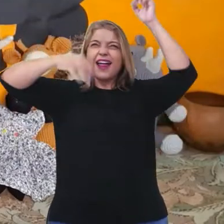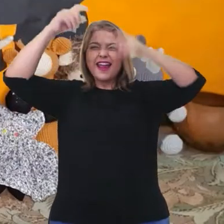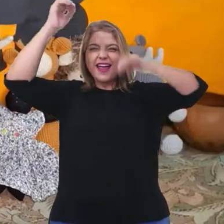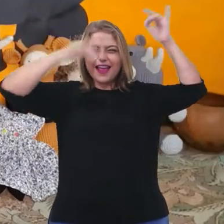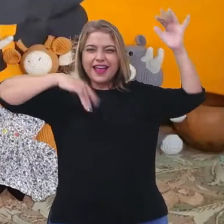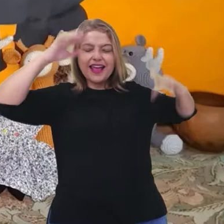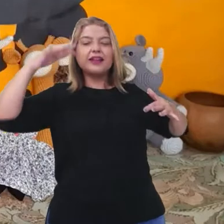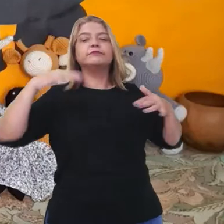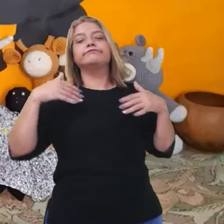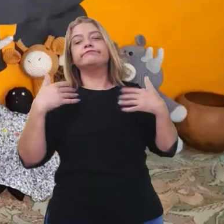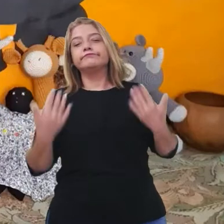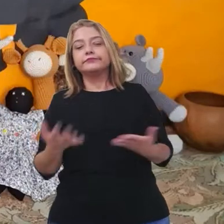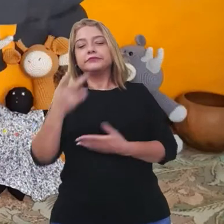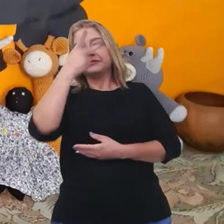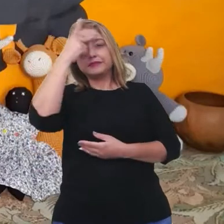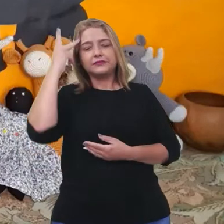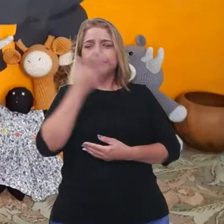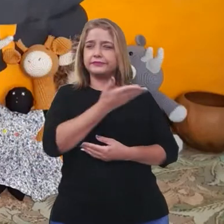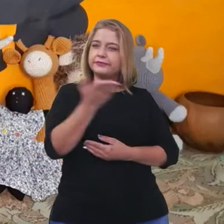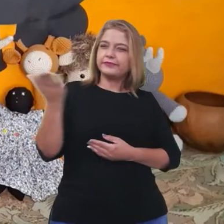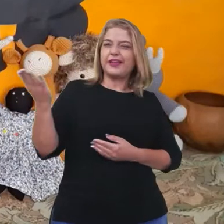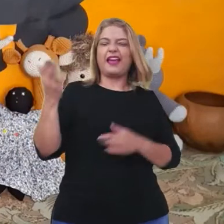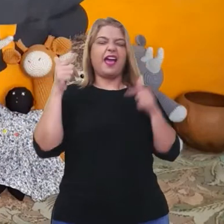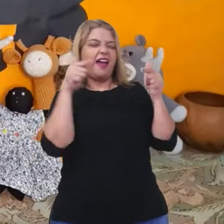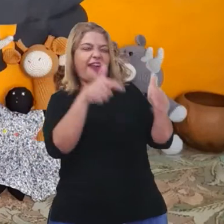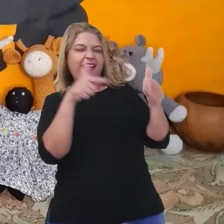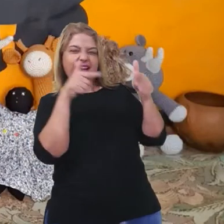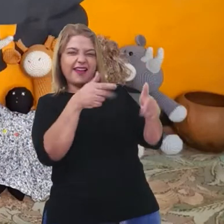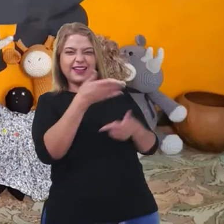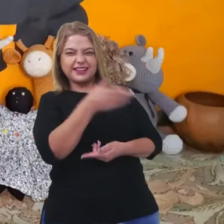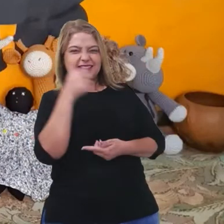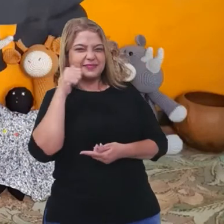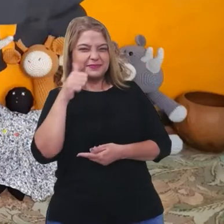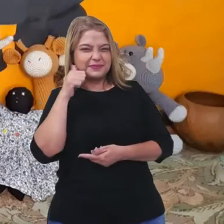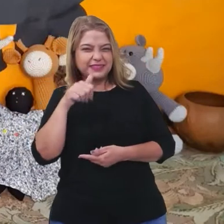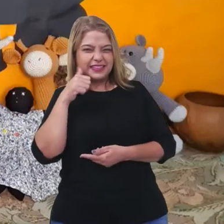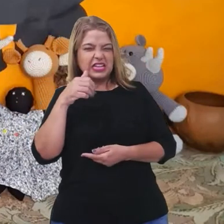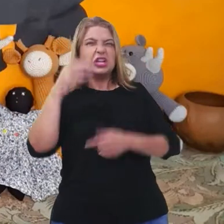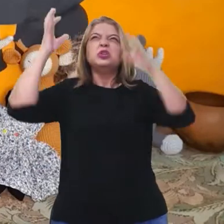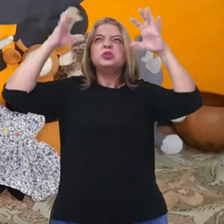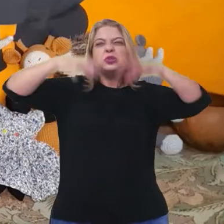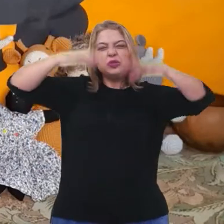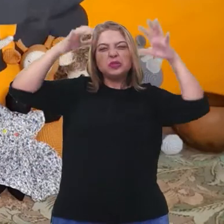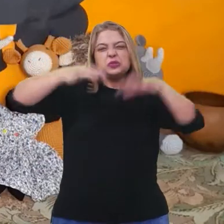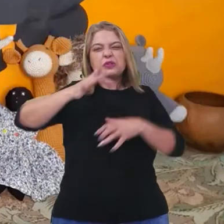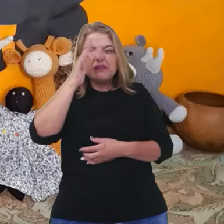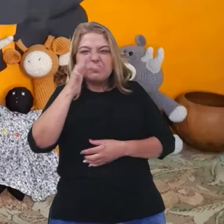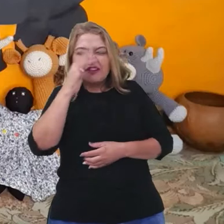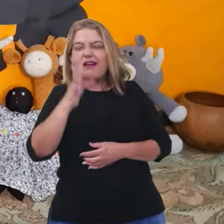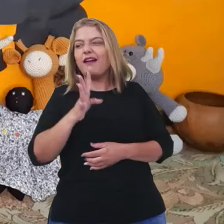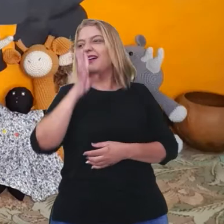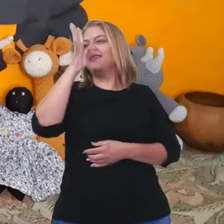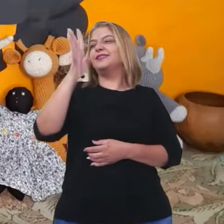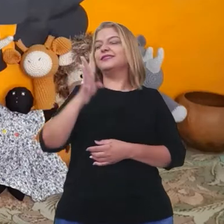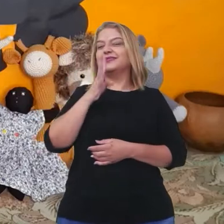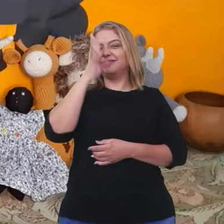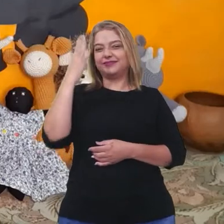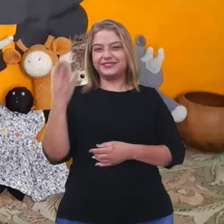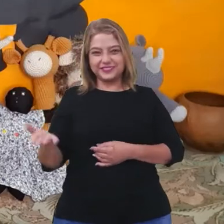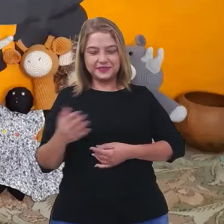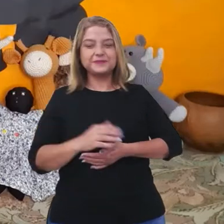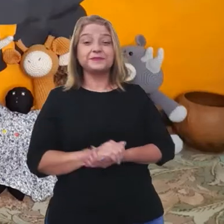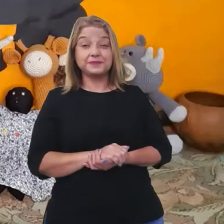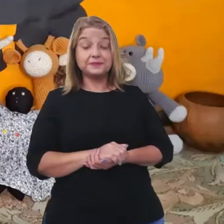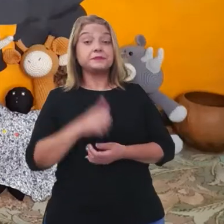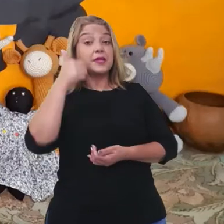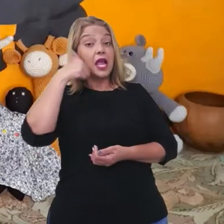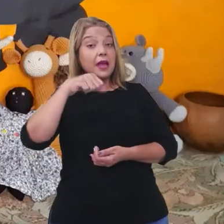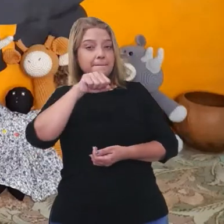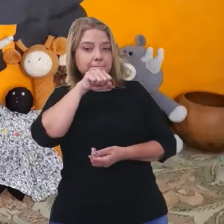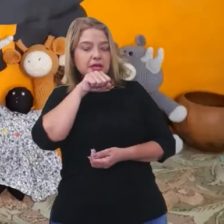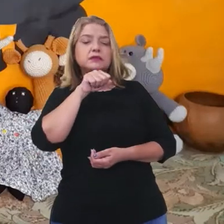mãe